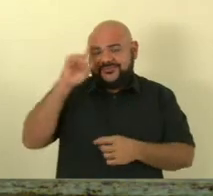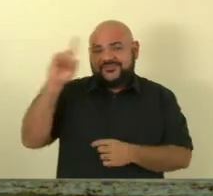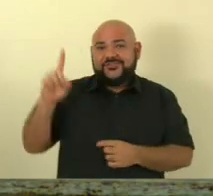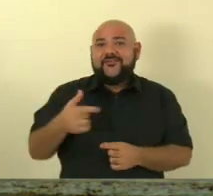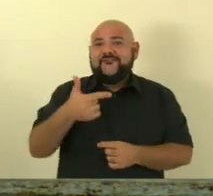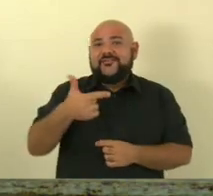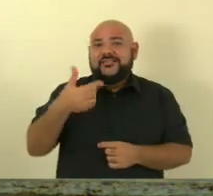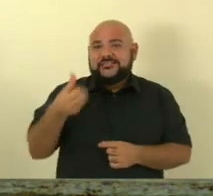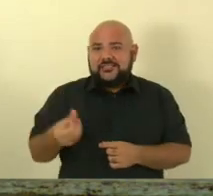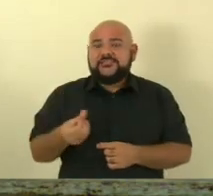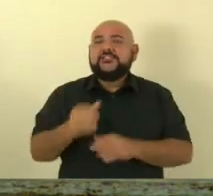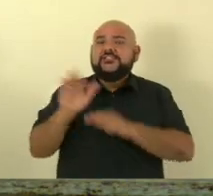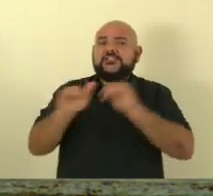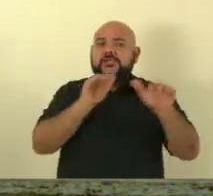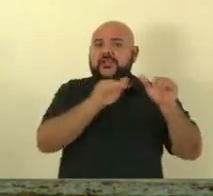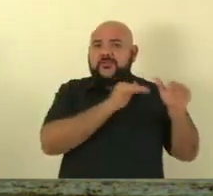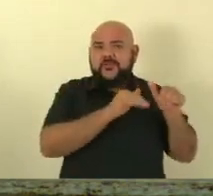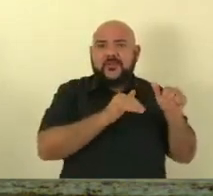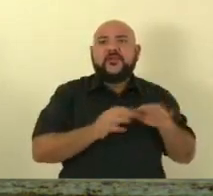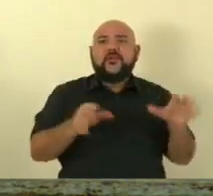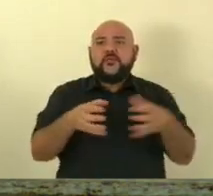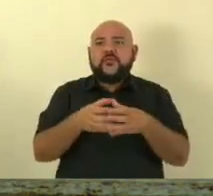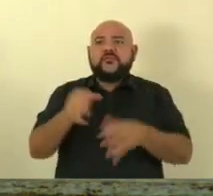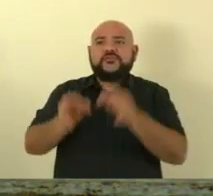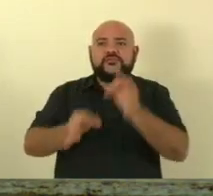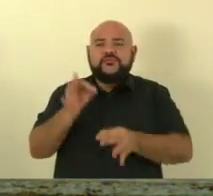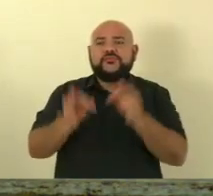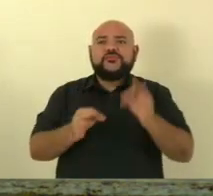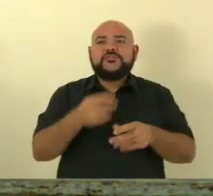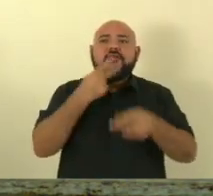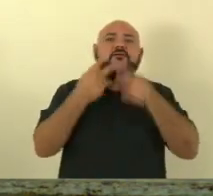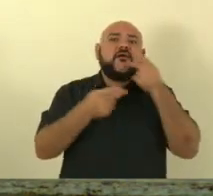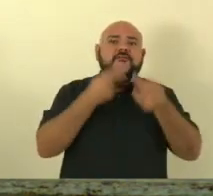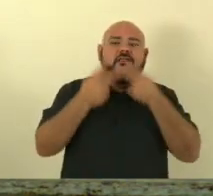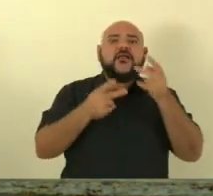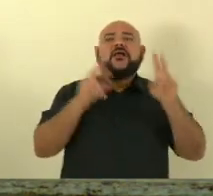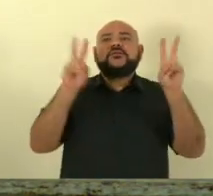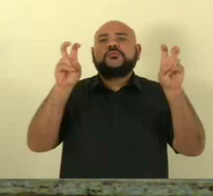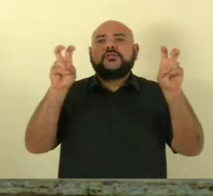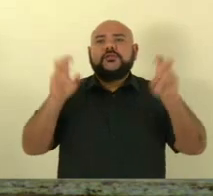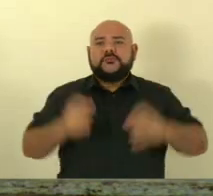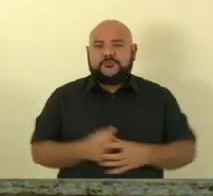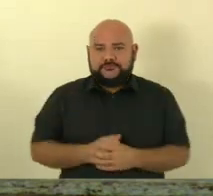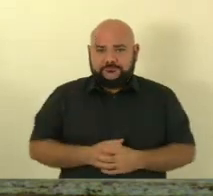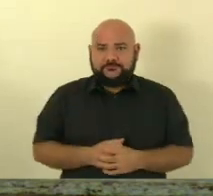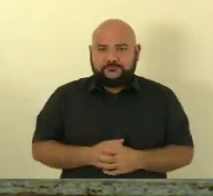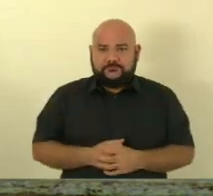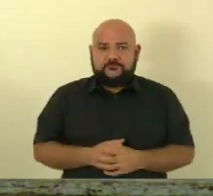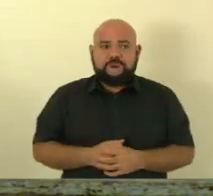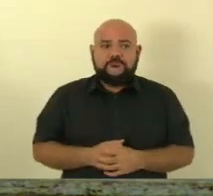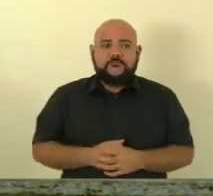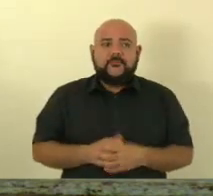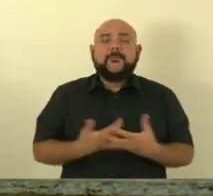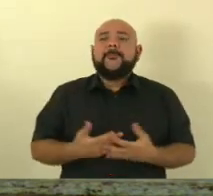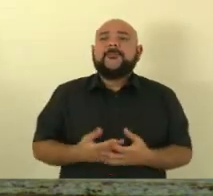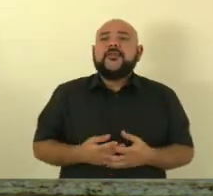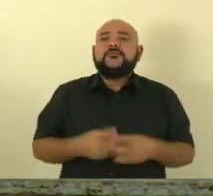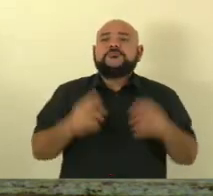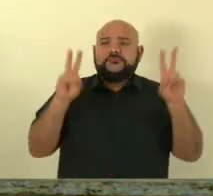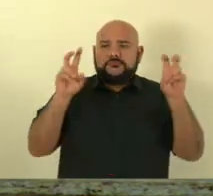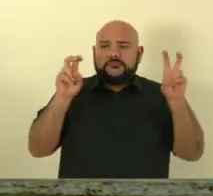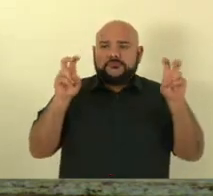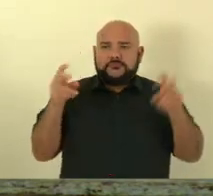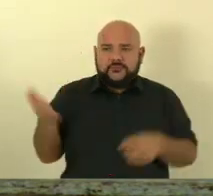Convoco a Comissão de Justiça para oferecer, parecer oral à matéria. Deputado Daninho Silva, relator.